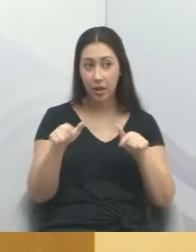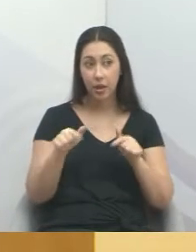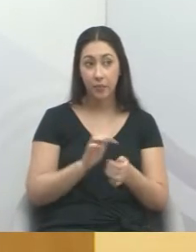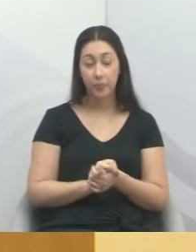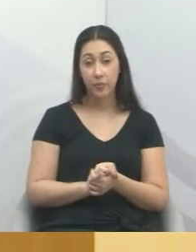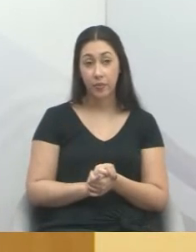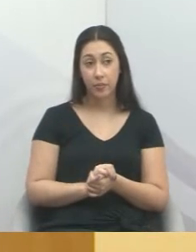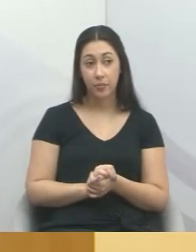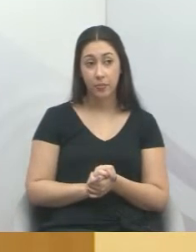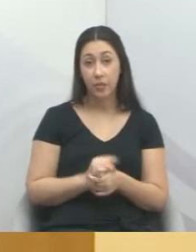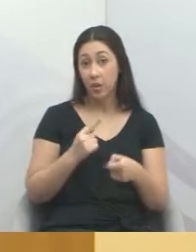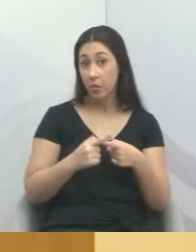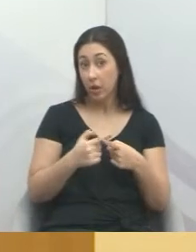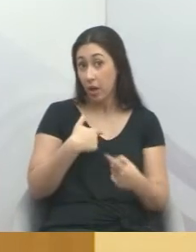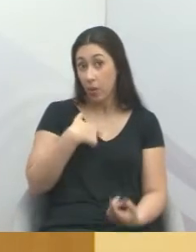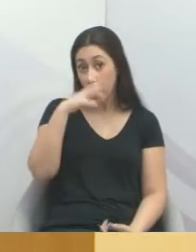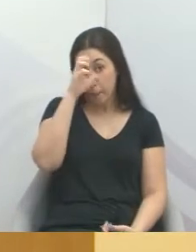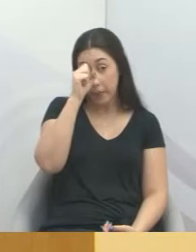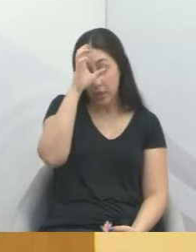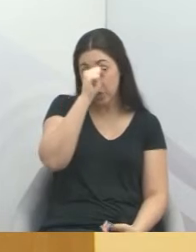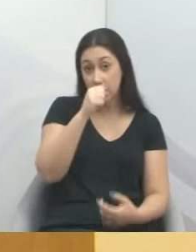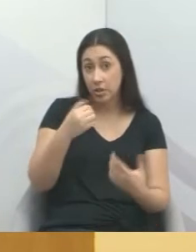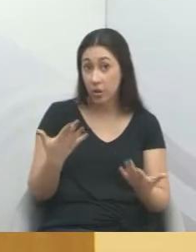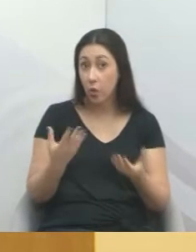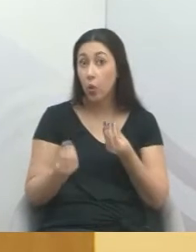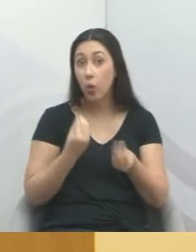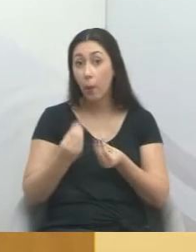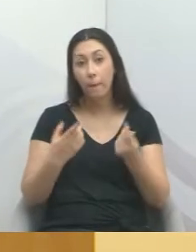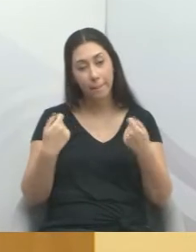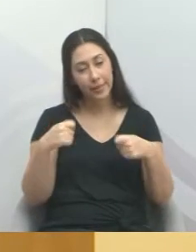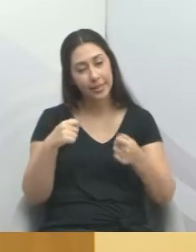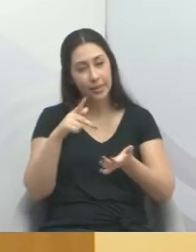aprendi assim, tem que ser verdadeiro.